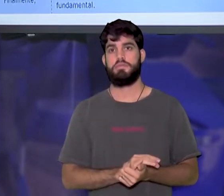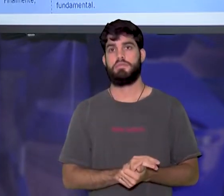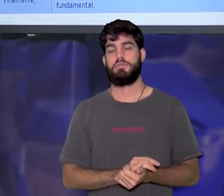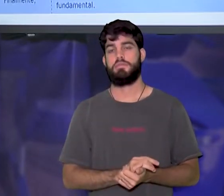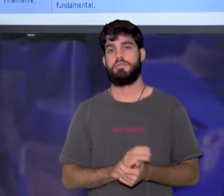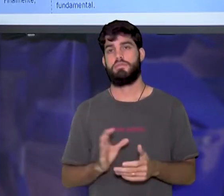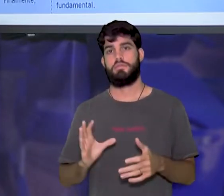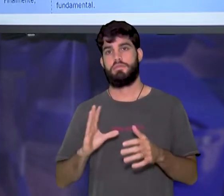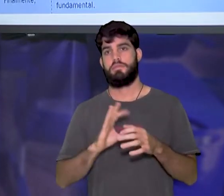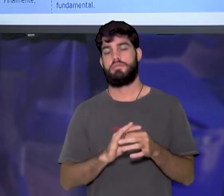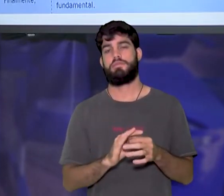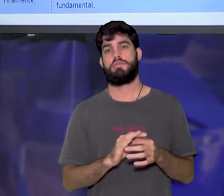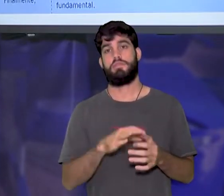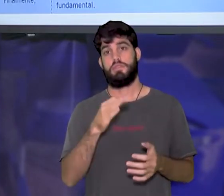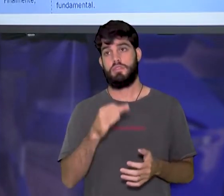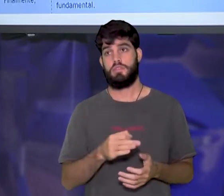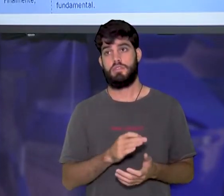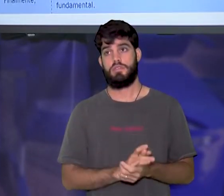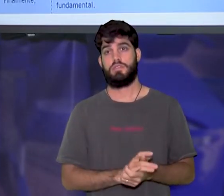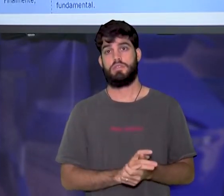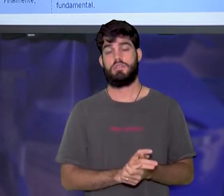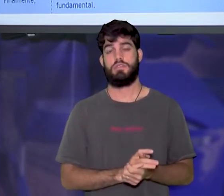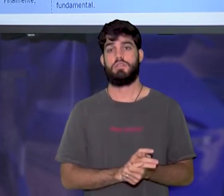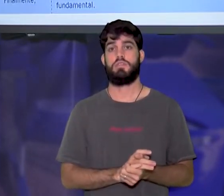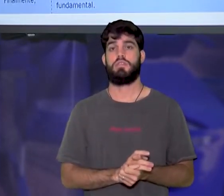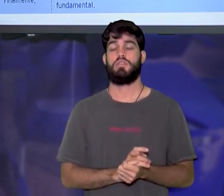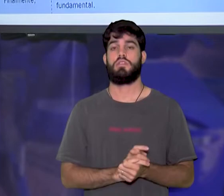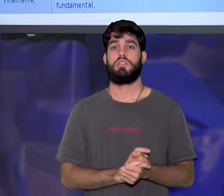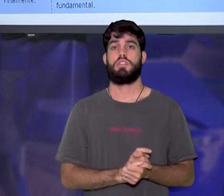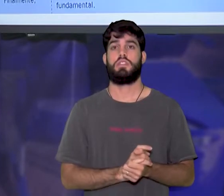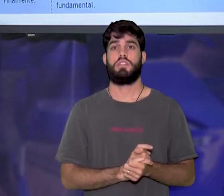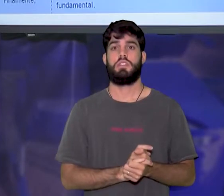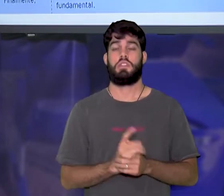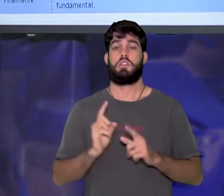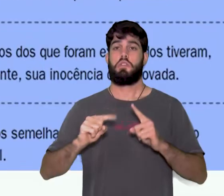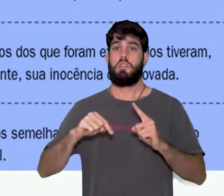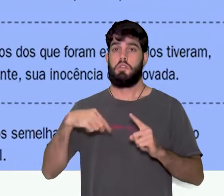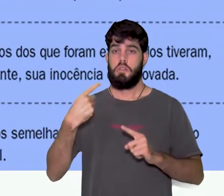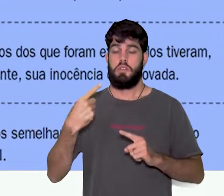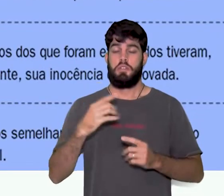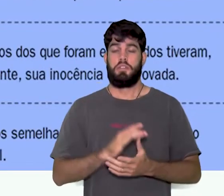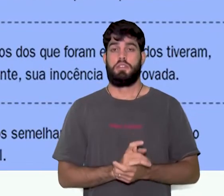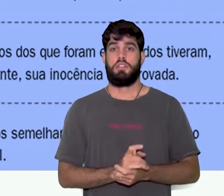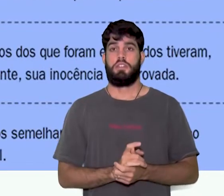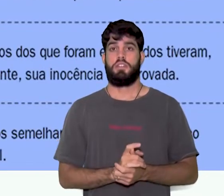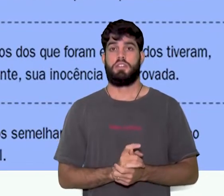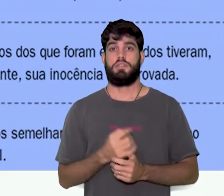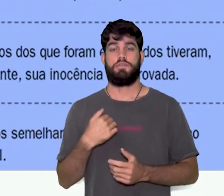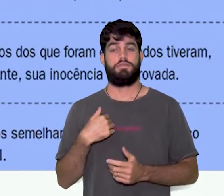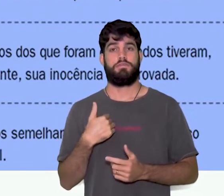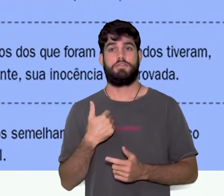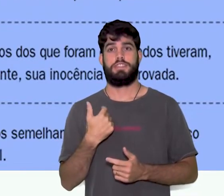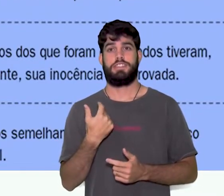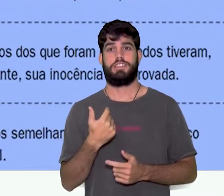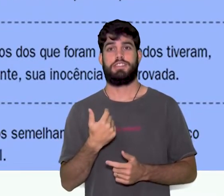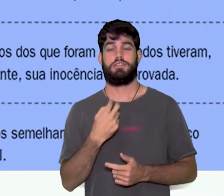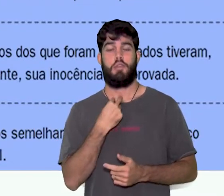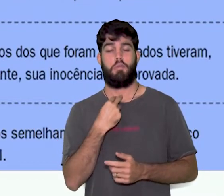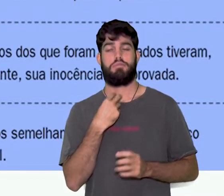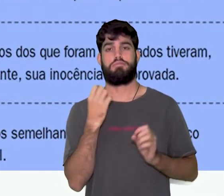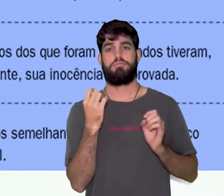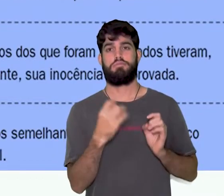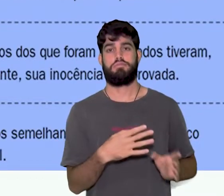conectivo correto a se colocar nesse período. O próximo, é indispensável que se intensifiquem